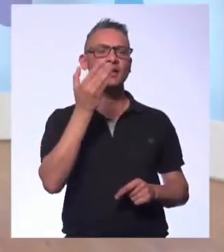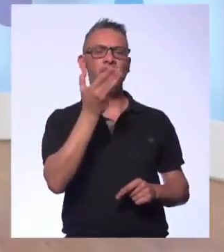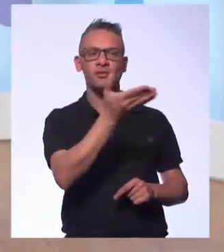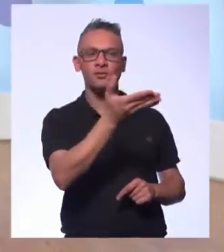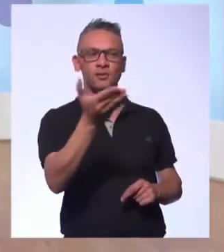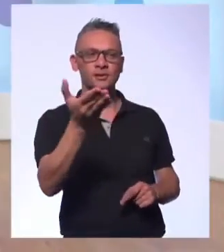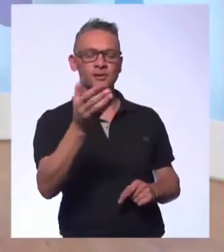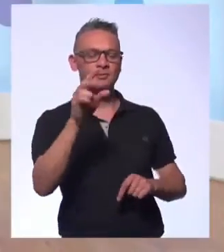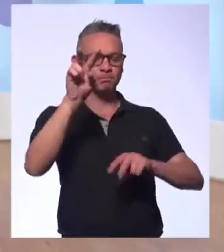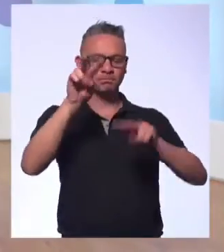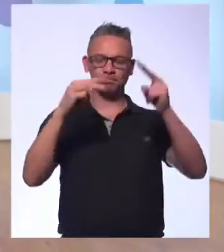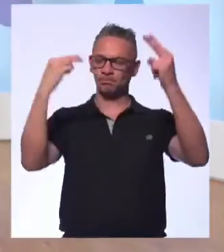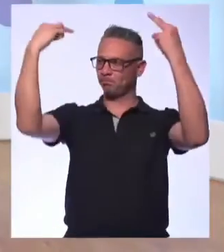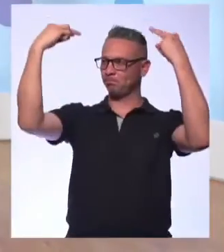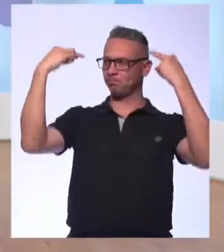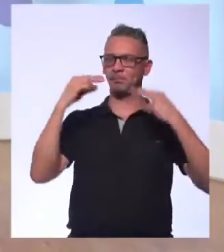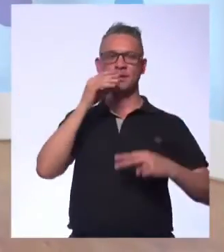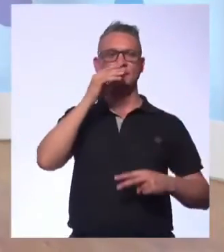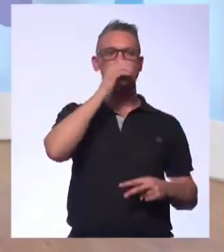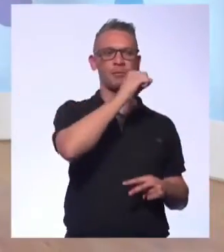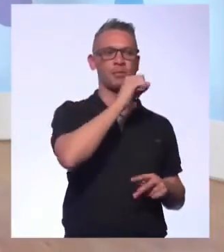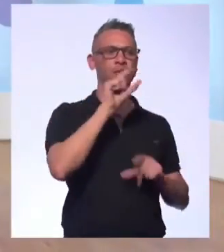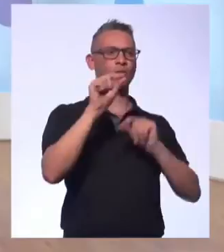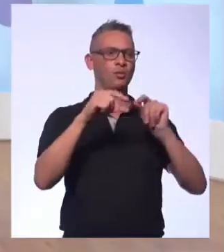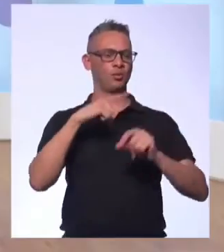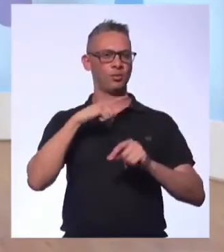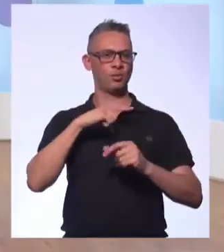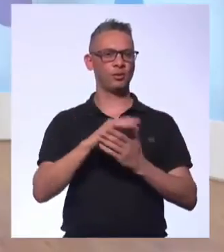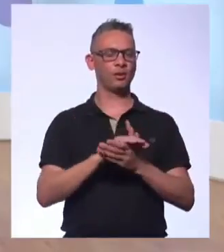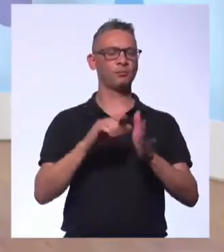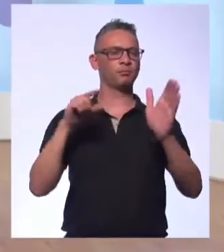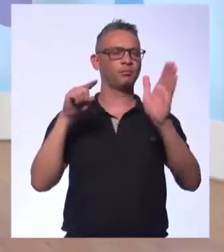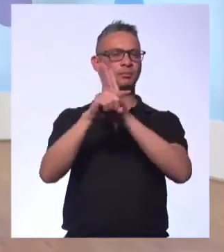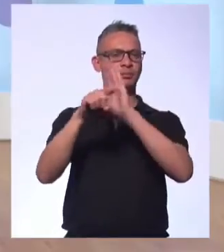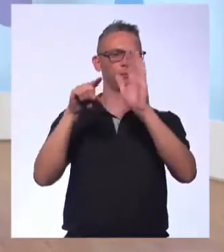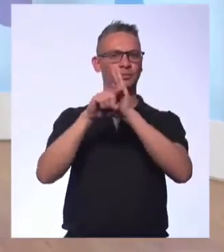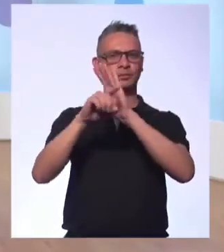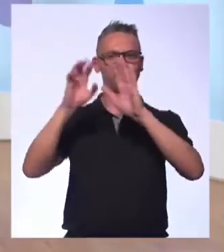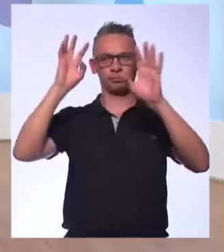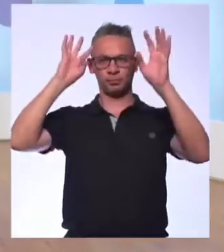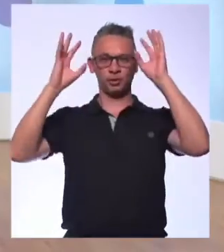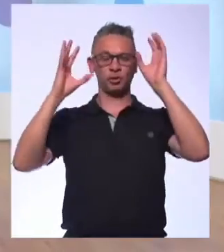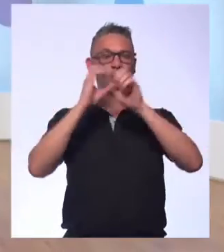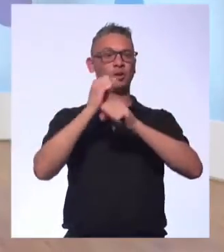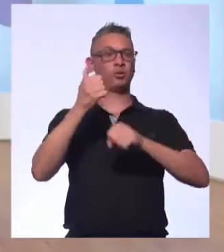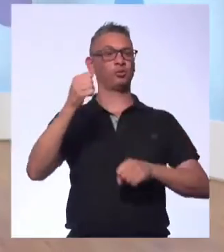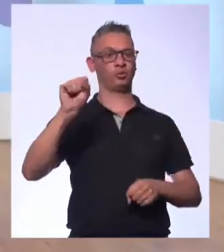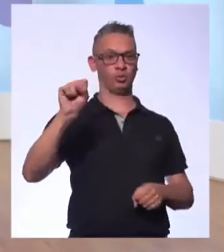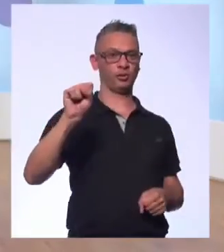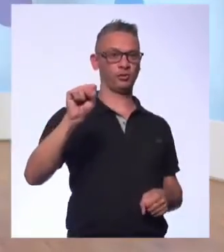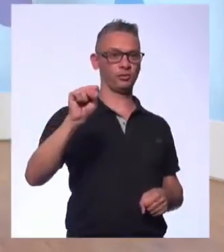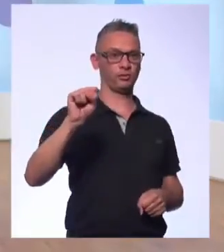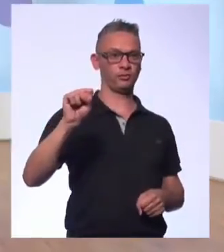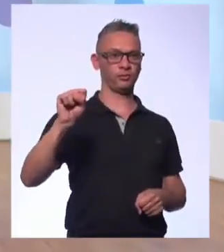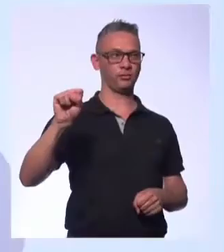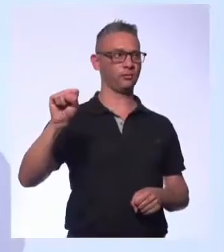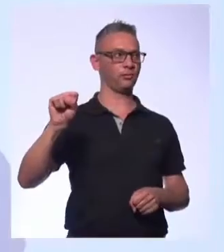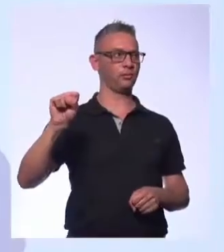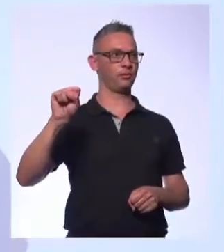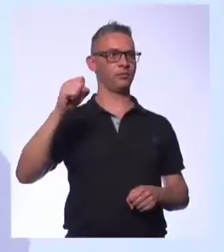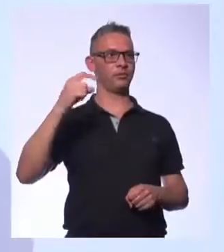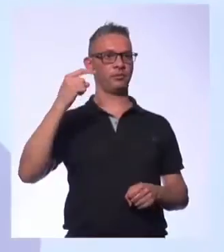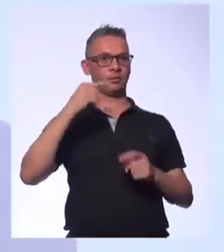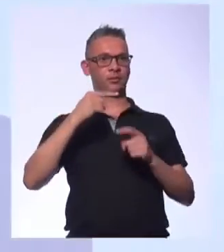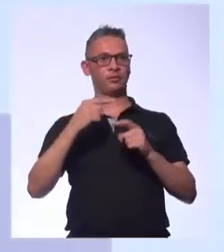teste, uma autoavaliação, é jogo rápido, são algumas perguntas, ao todo na verdade são 18 perguntas, só que eu quero que você coloque